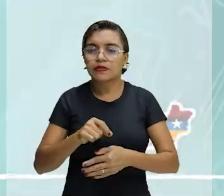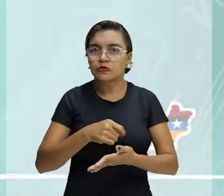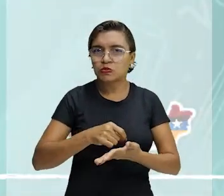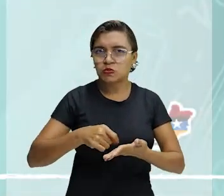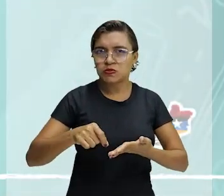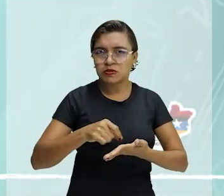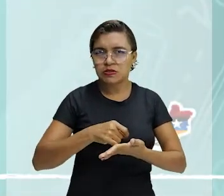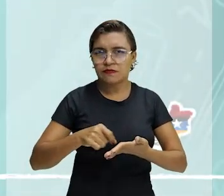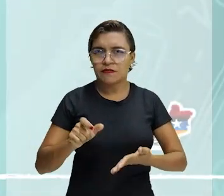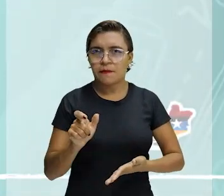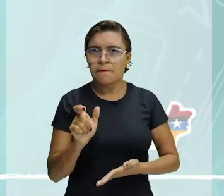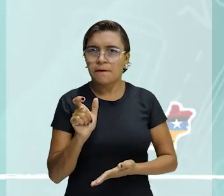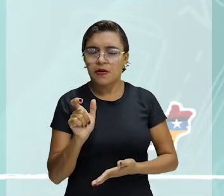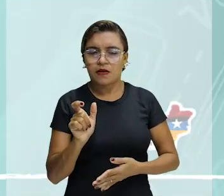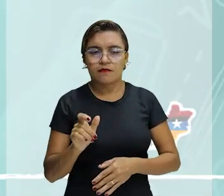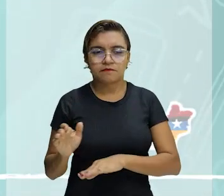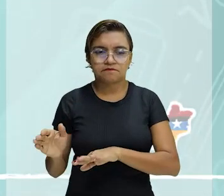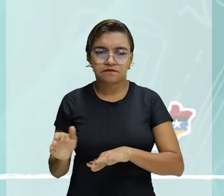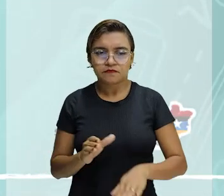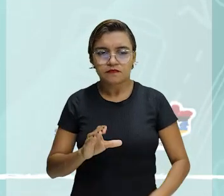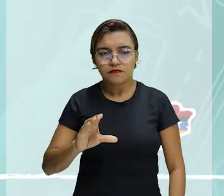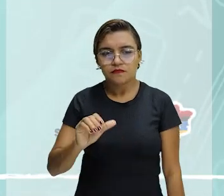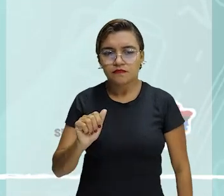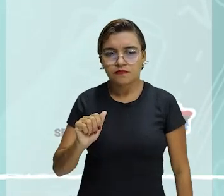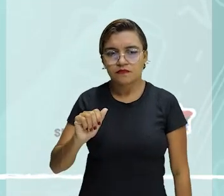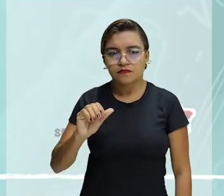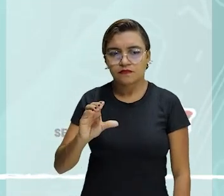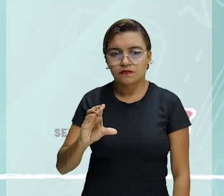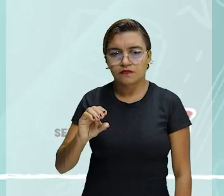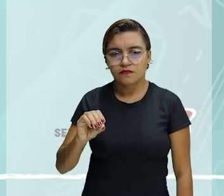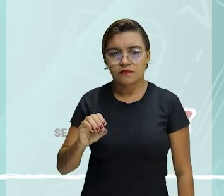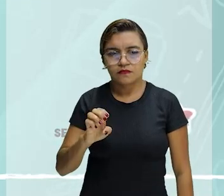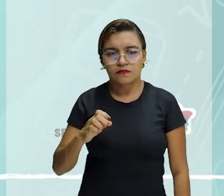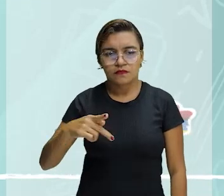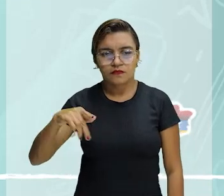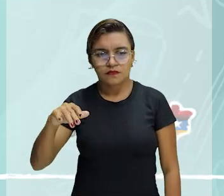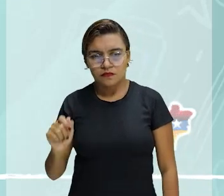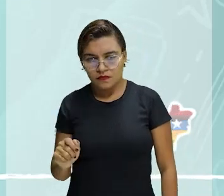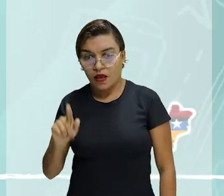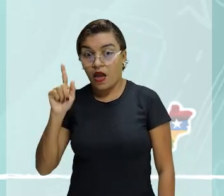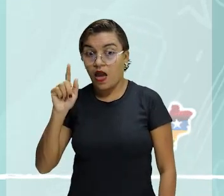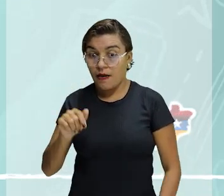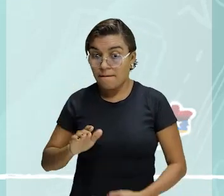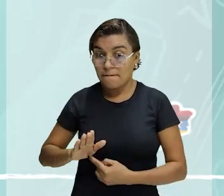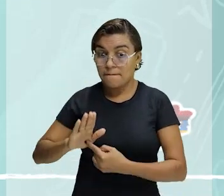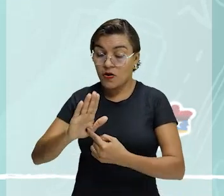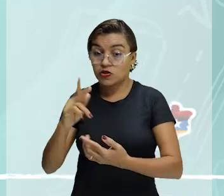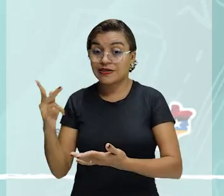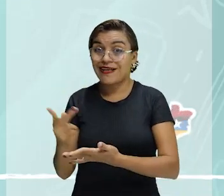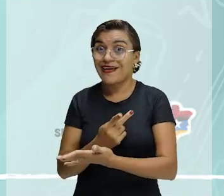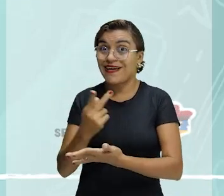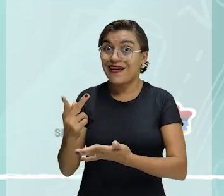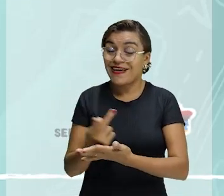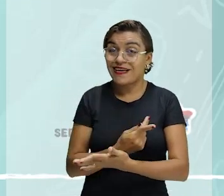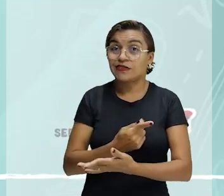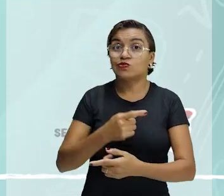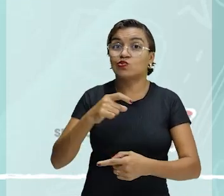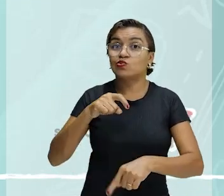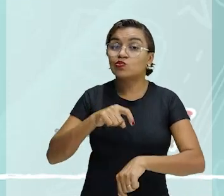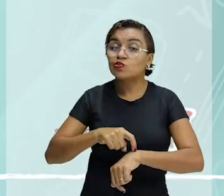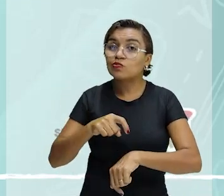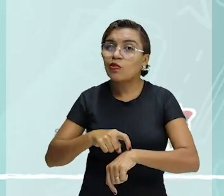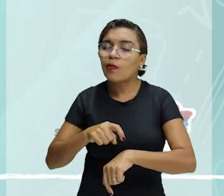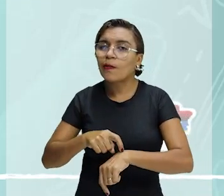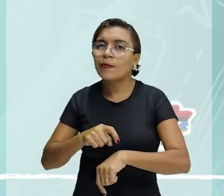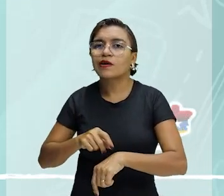Cacoépia. A cacoépia, chamada de barbarismo ortoépico, indica os erros cometidos pela pronúncia errada das palavras.